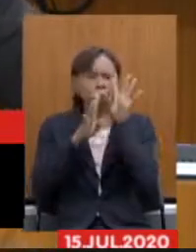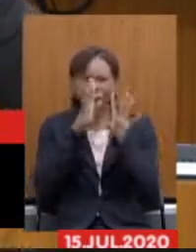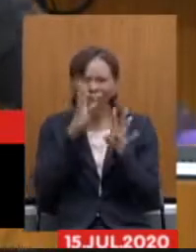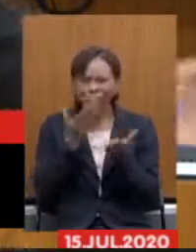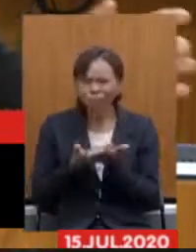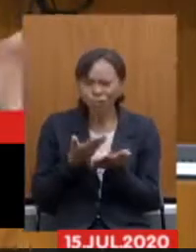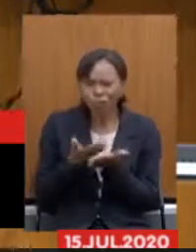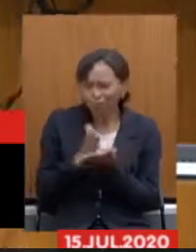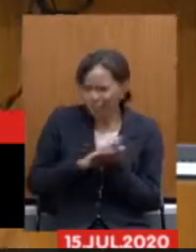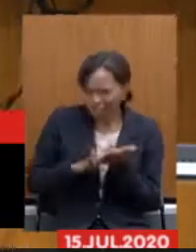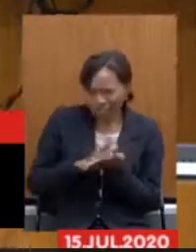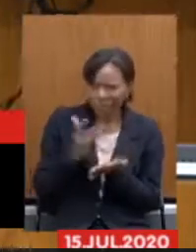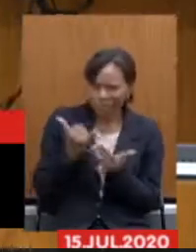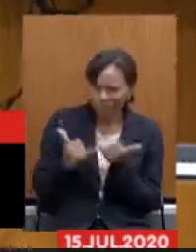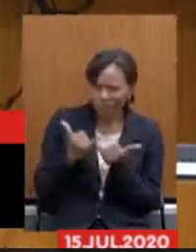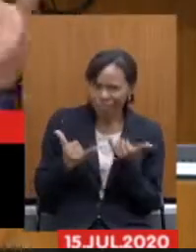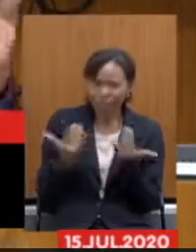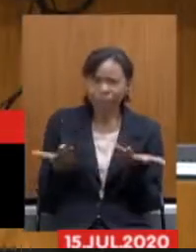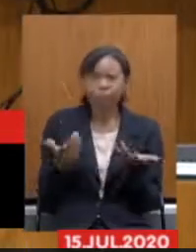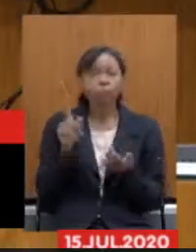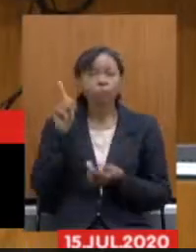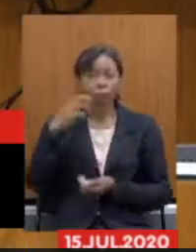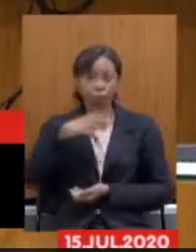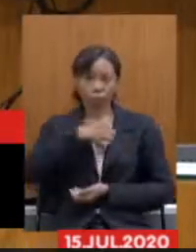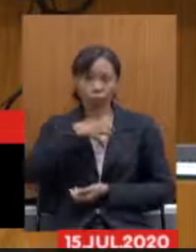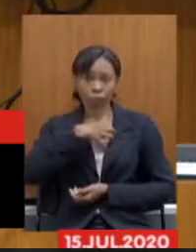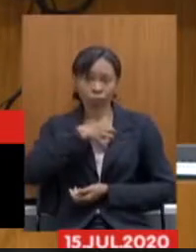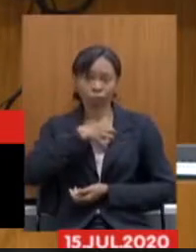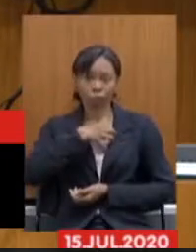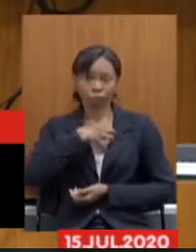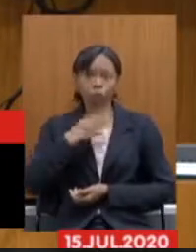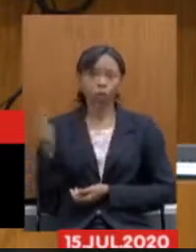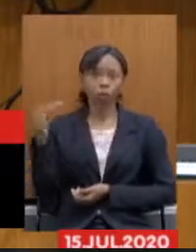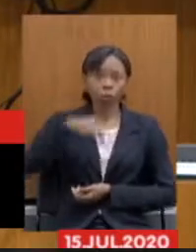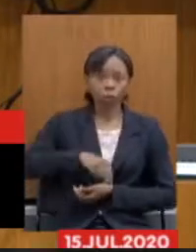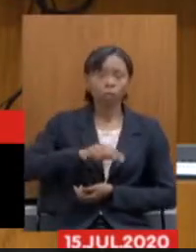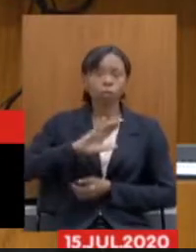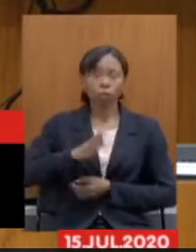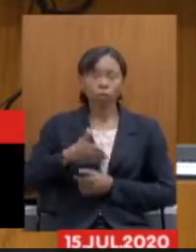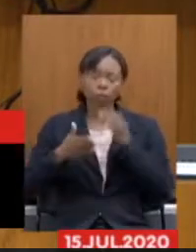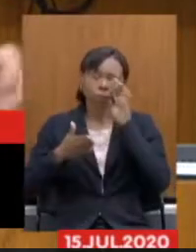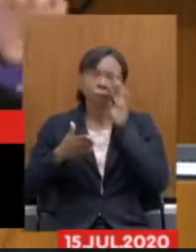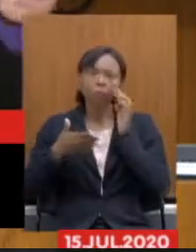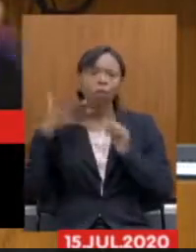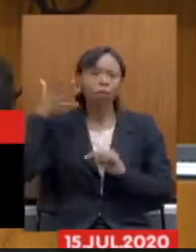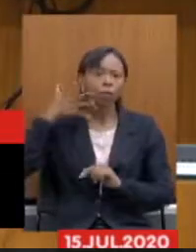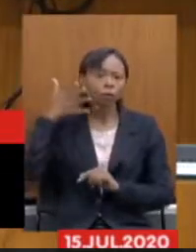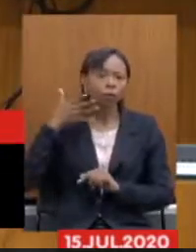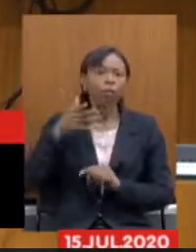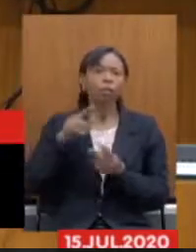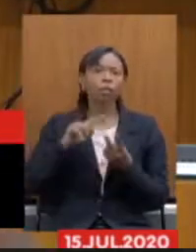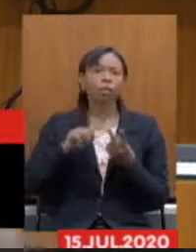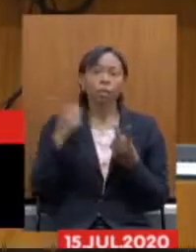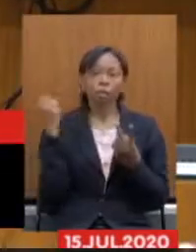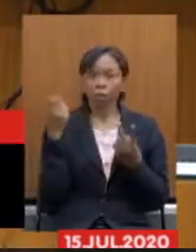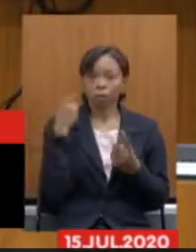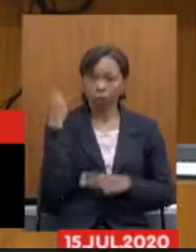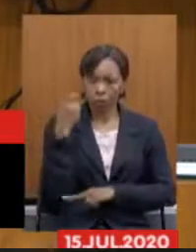com relação à Bahia que nós trouxemos aqui e trouxemos a Bahia e o Rio Grande do Sul.